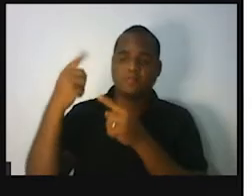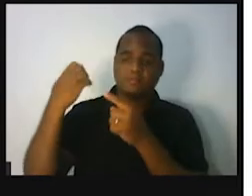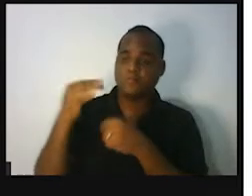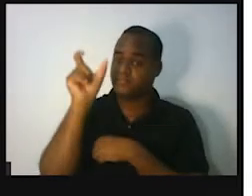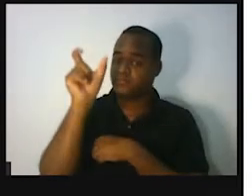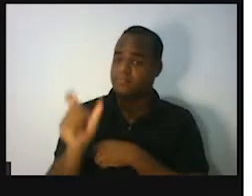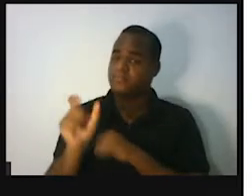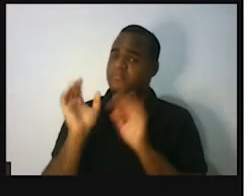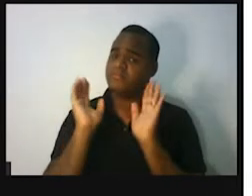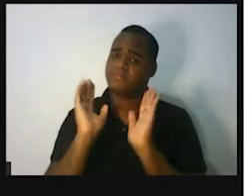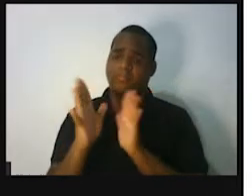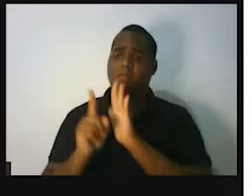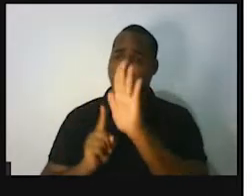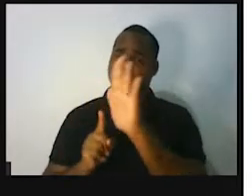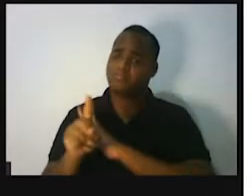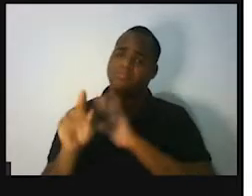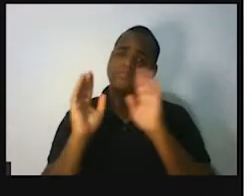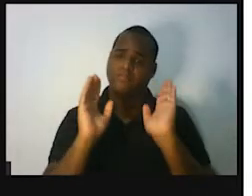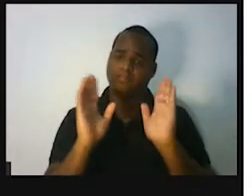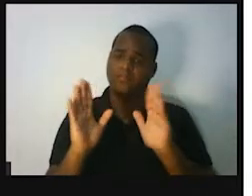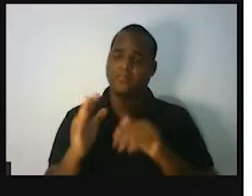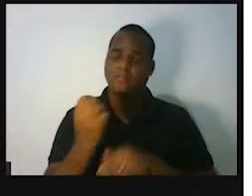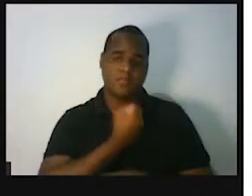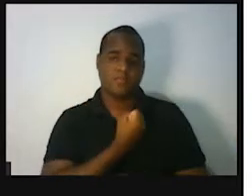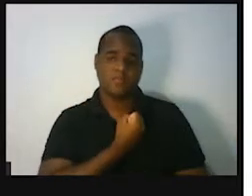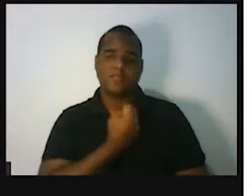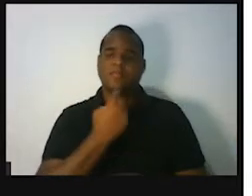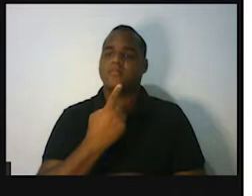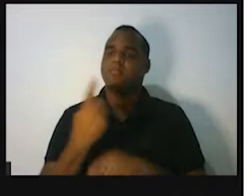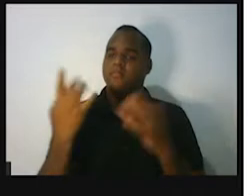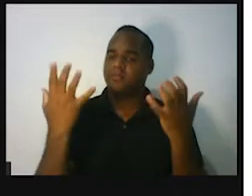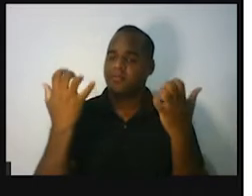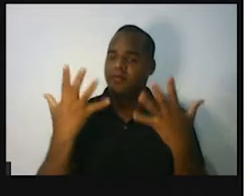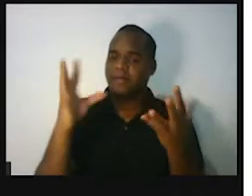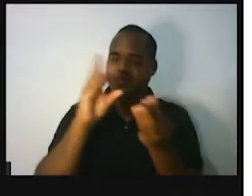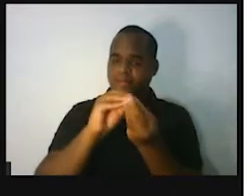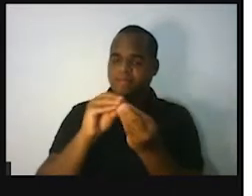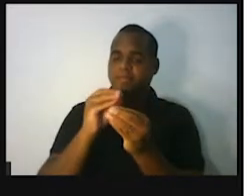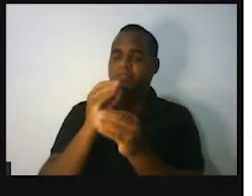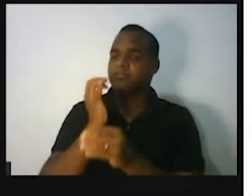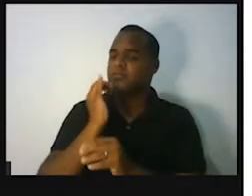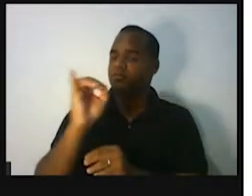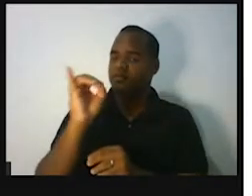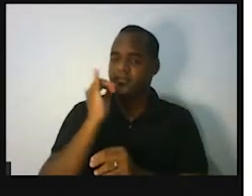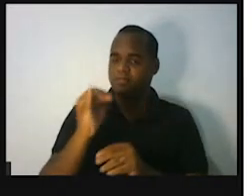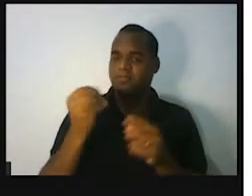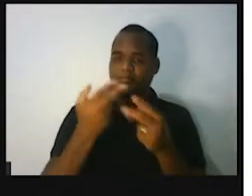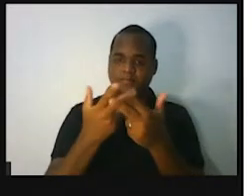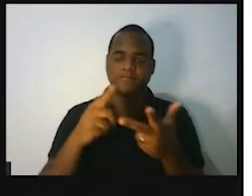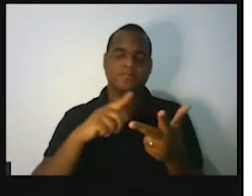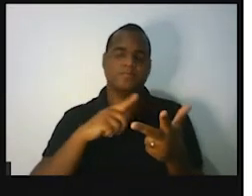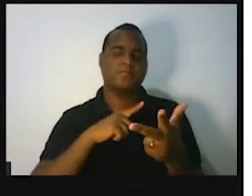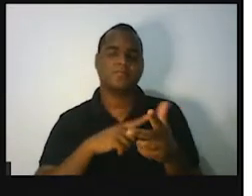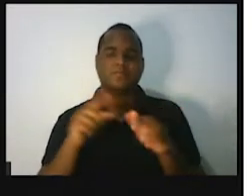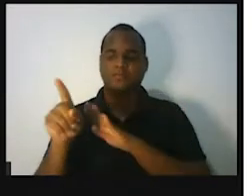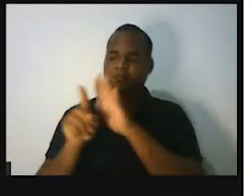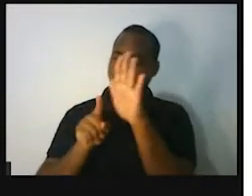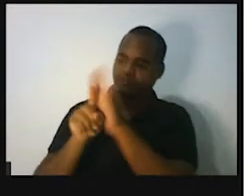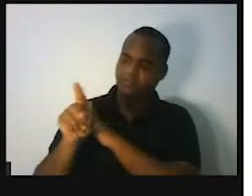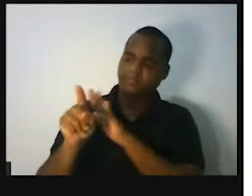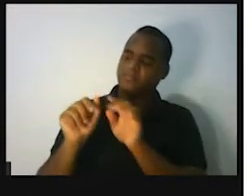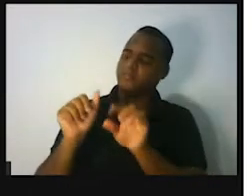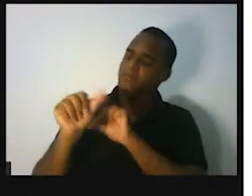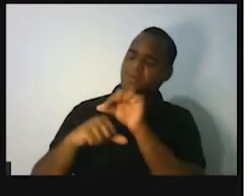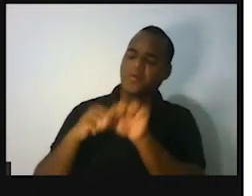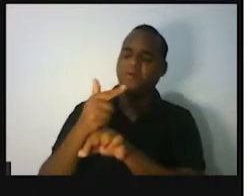na aula de número um. Estamos ainda falando de consumo de energia elétrica, mas a pergunta agora mudou.